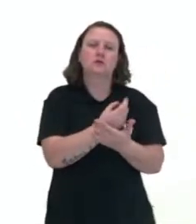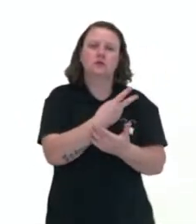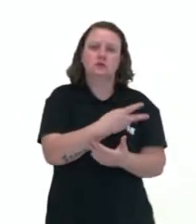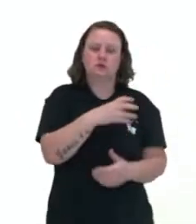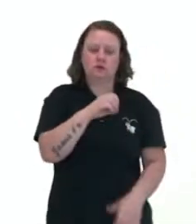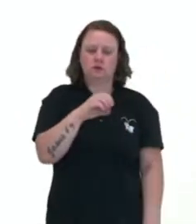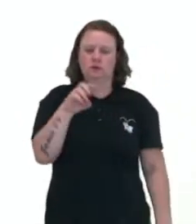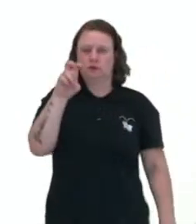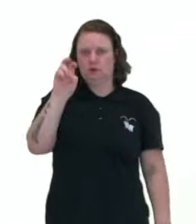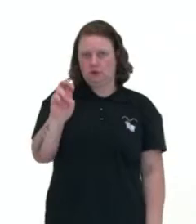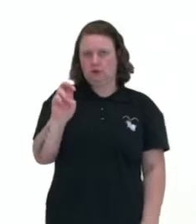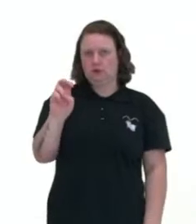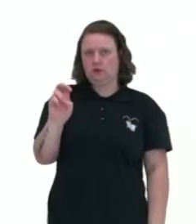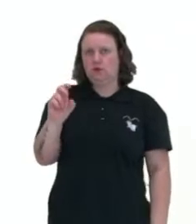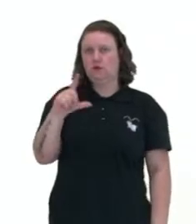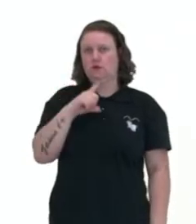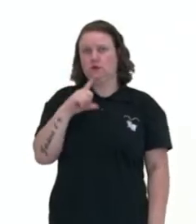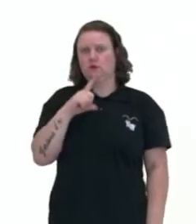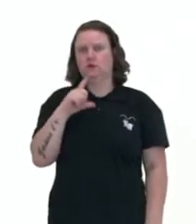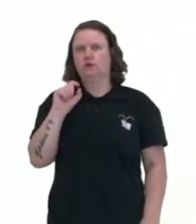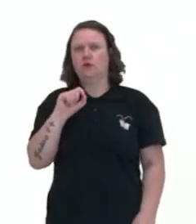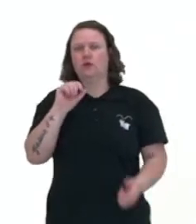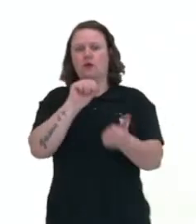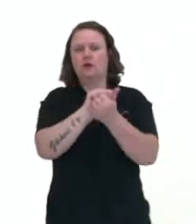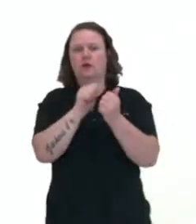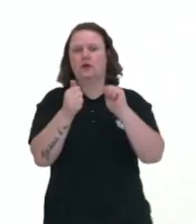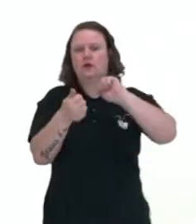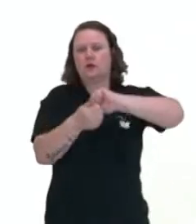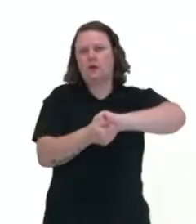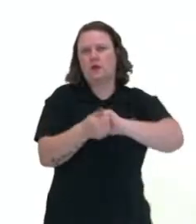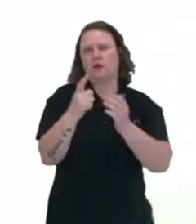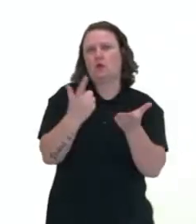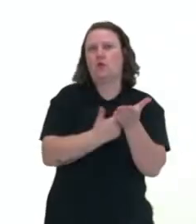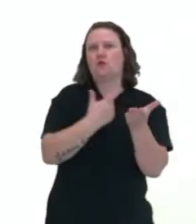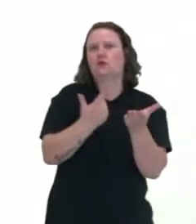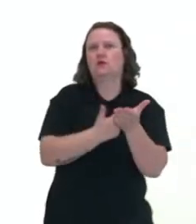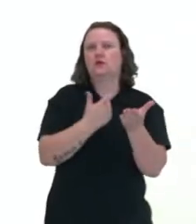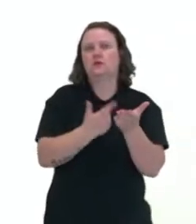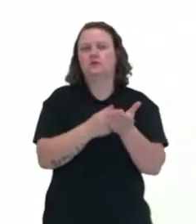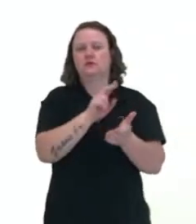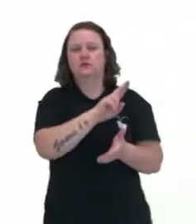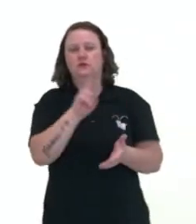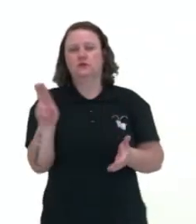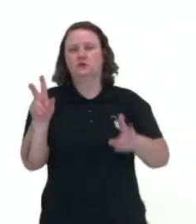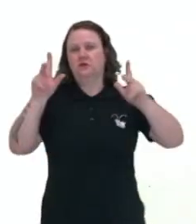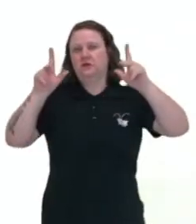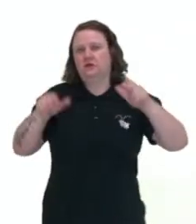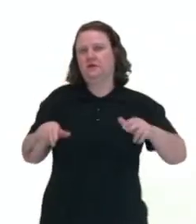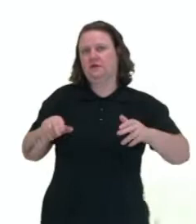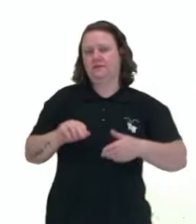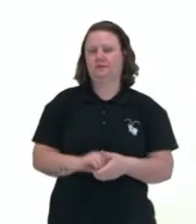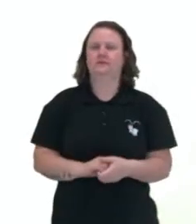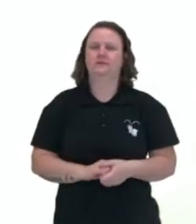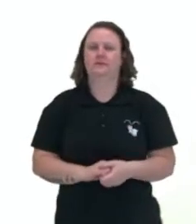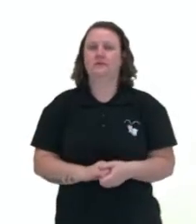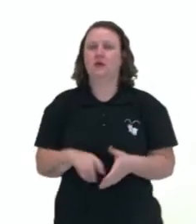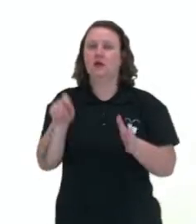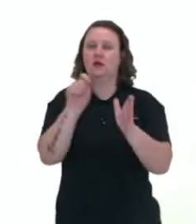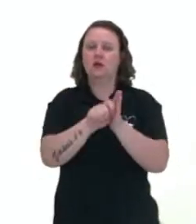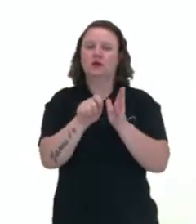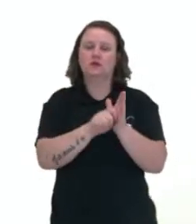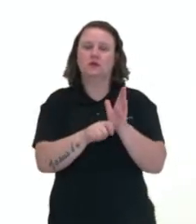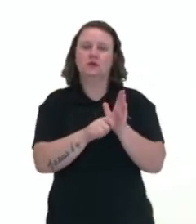O longa-metragem é uma adaptação do livro, de mesmo nome do escritor inglês, Roald Dahl,